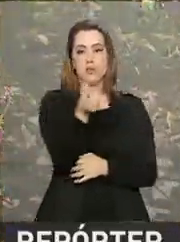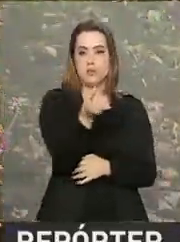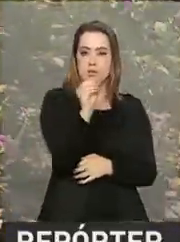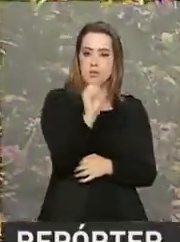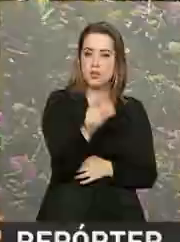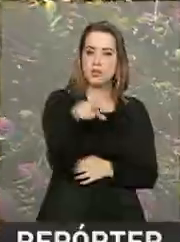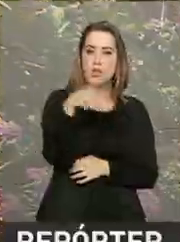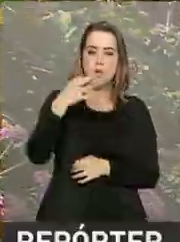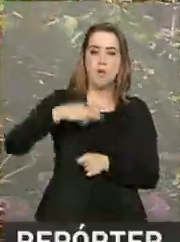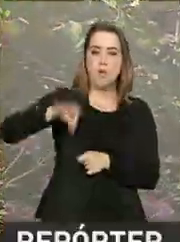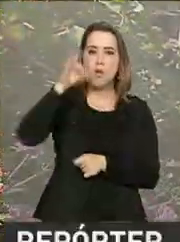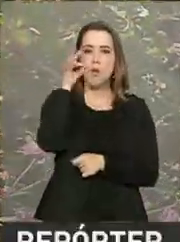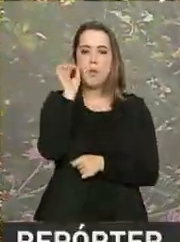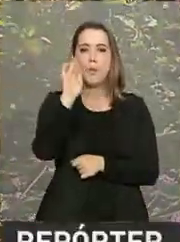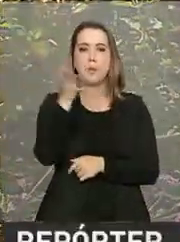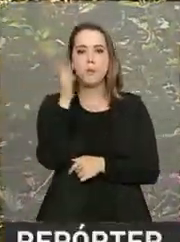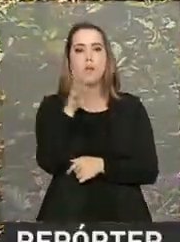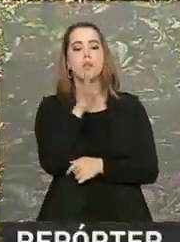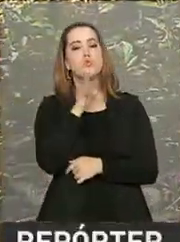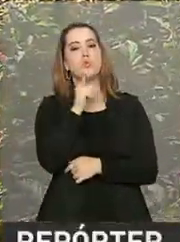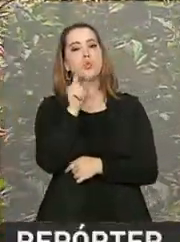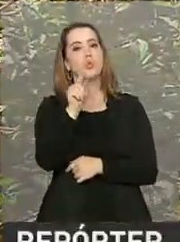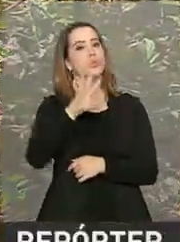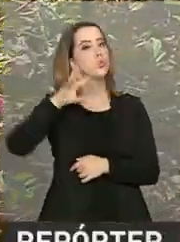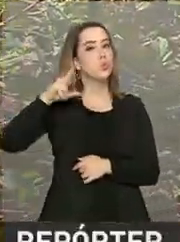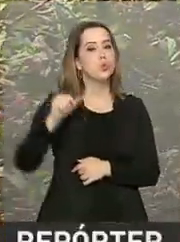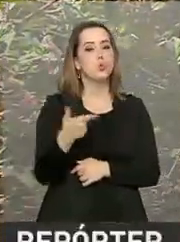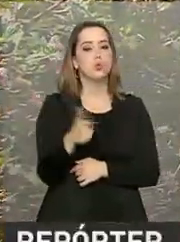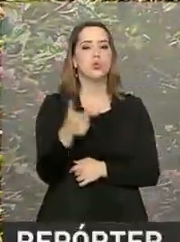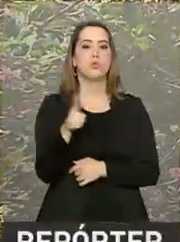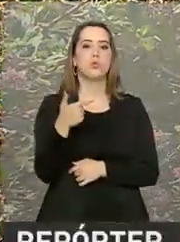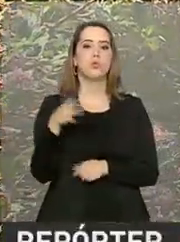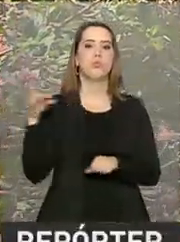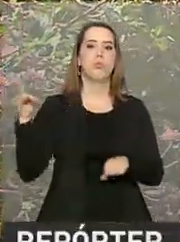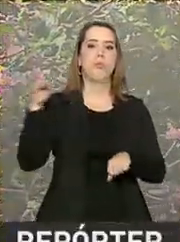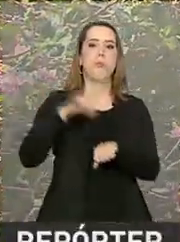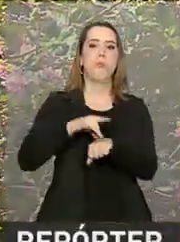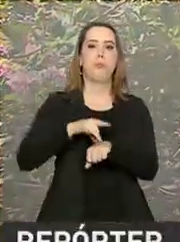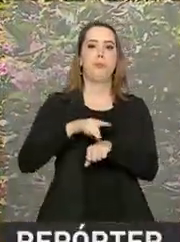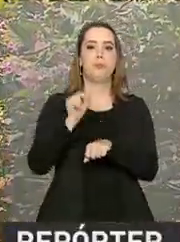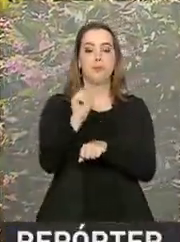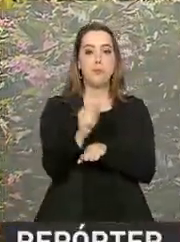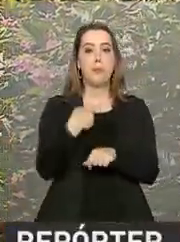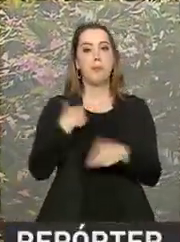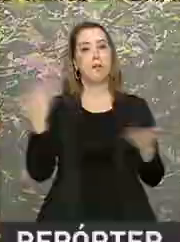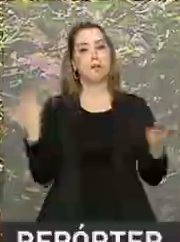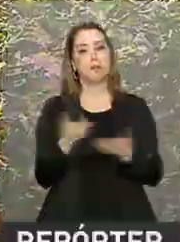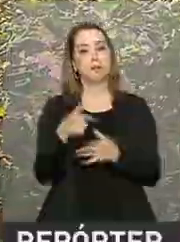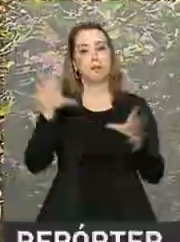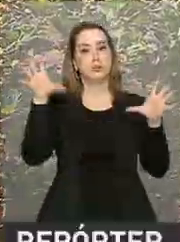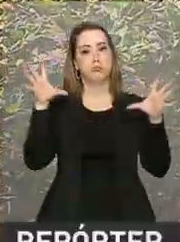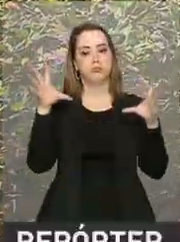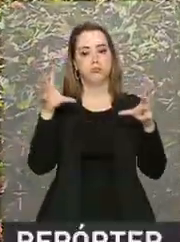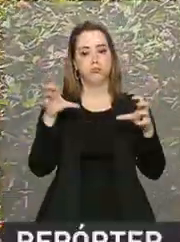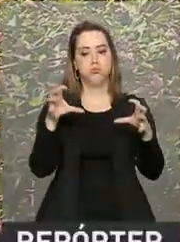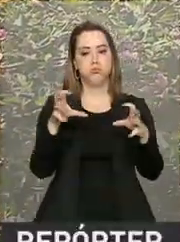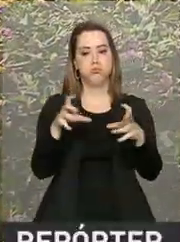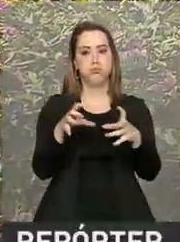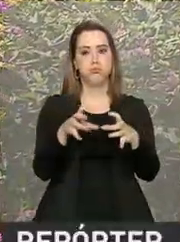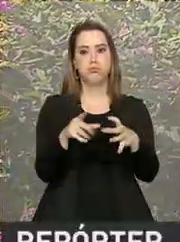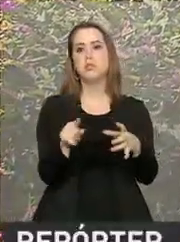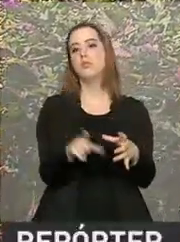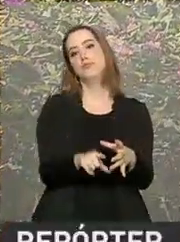abelha nativa catalogadas, todas sem ferrão. Mas nos últimos anos, os criadores estão percebendo uma diminuição nos